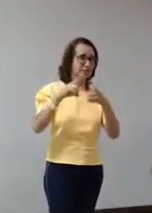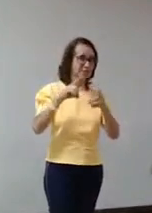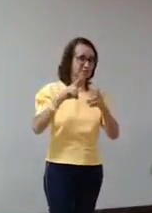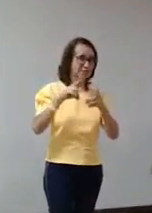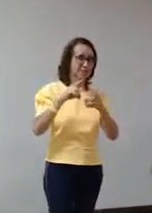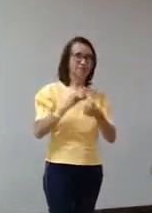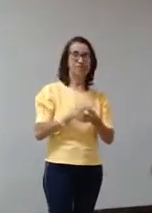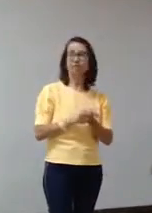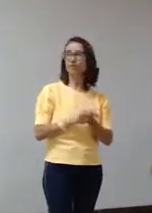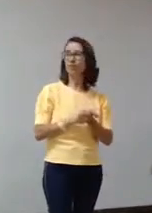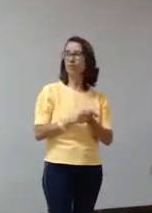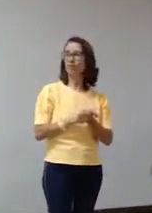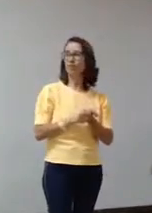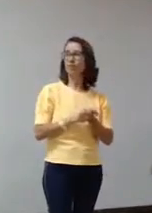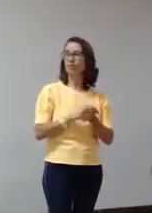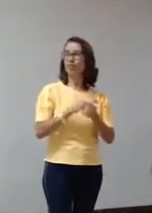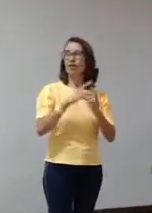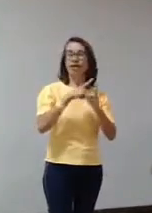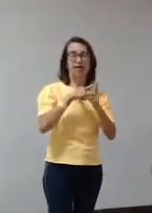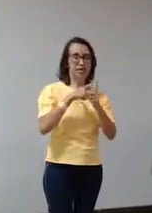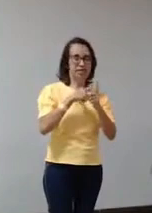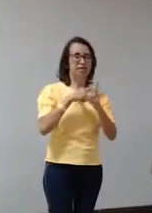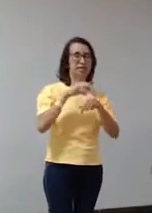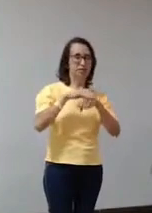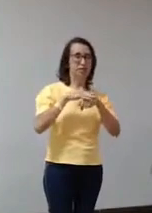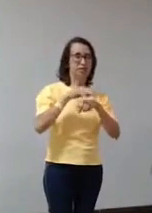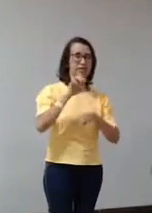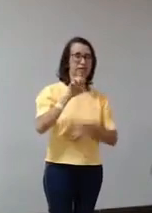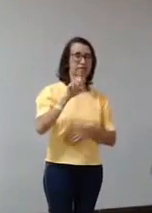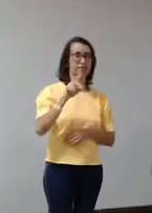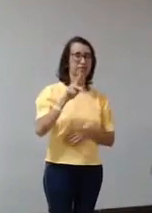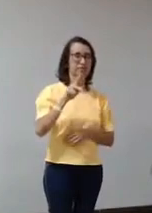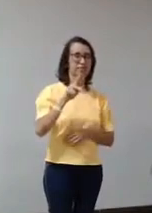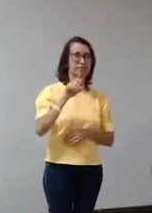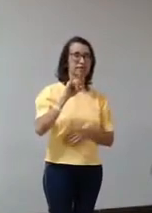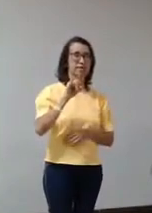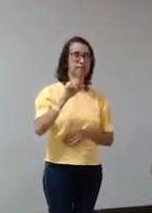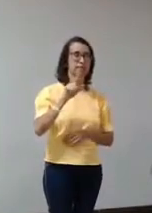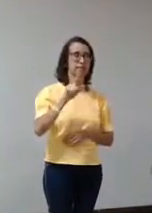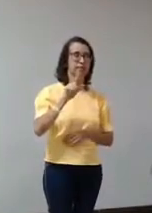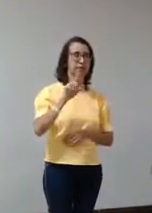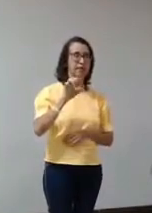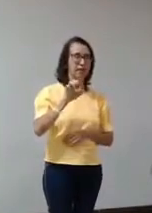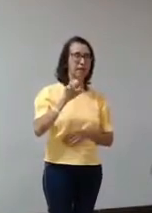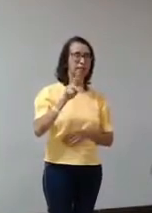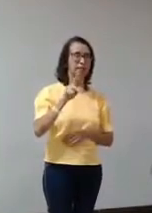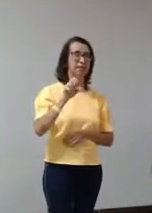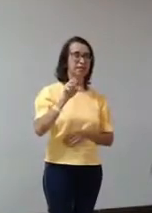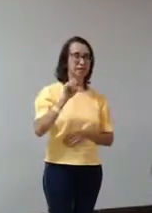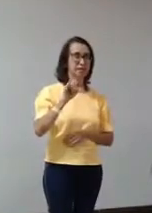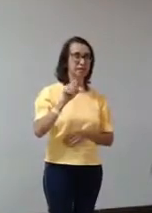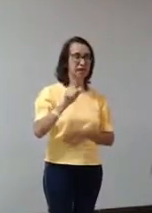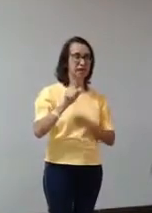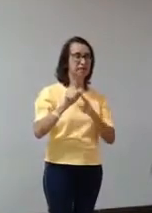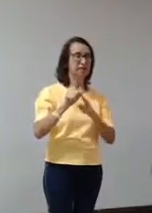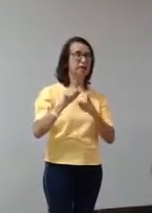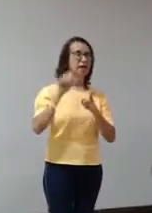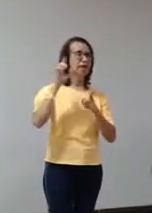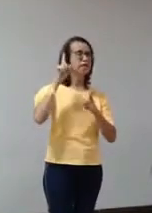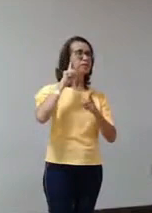medicação, tendo muitas crises de epilepsia, e esta sonata retirou praticamente as crises dele.